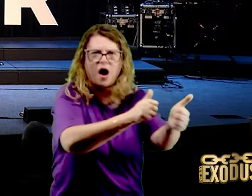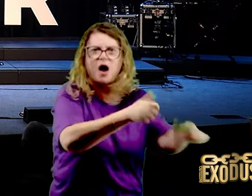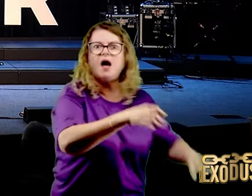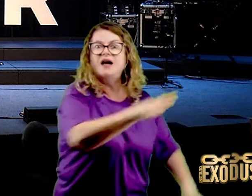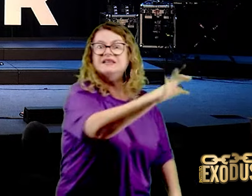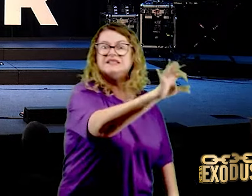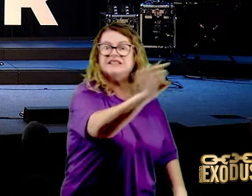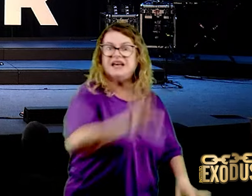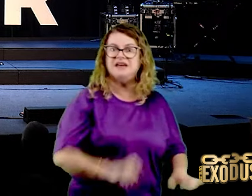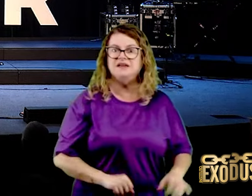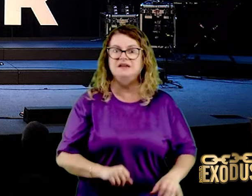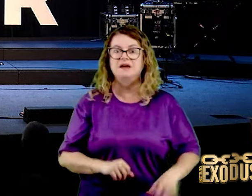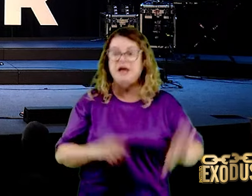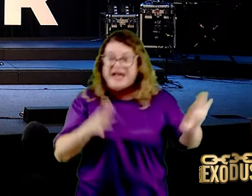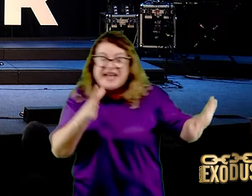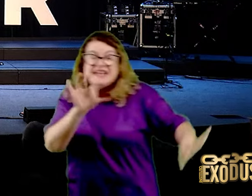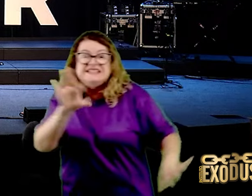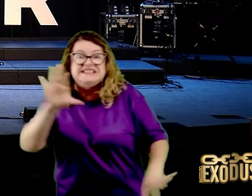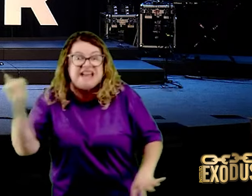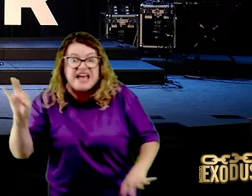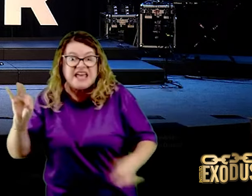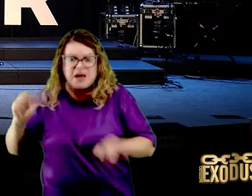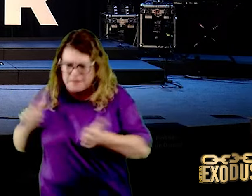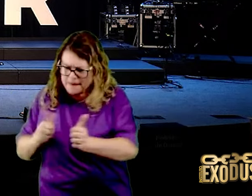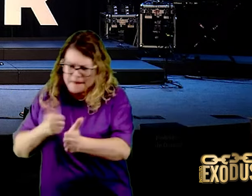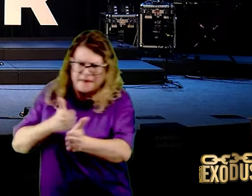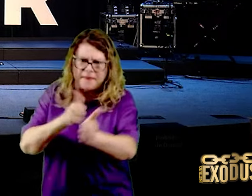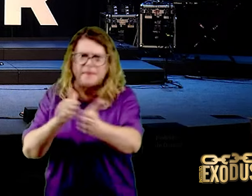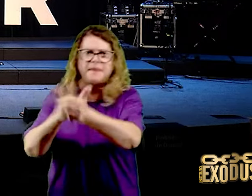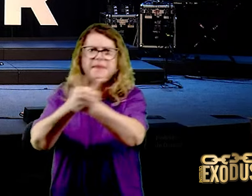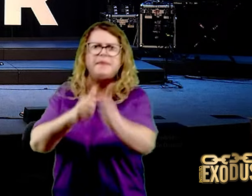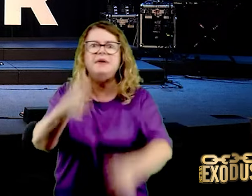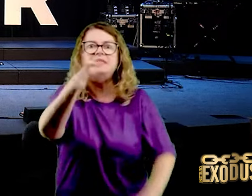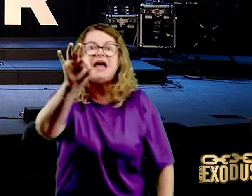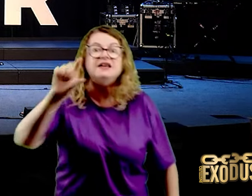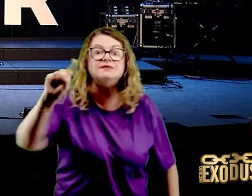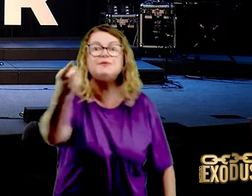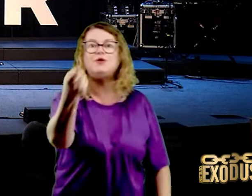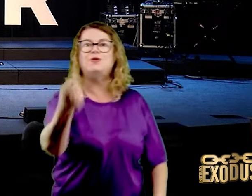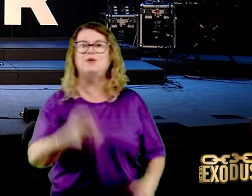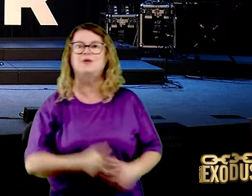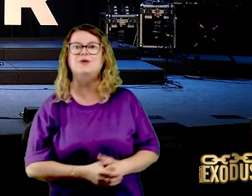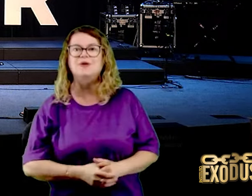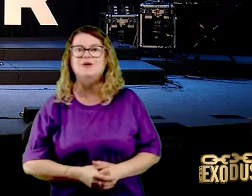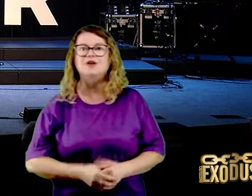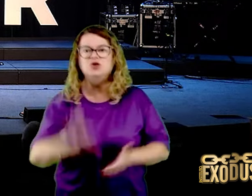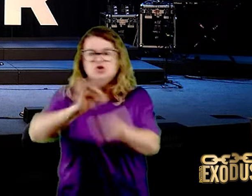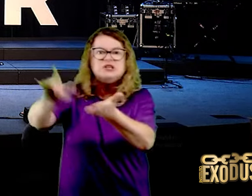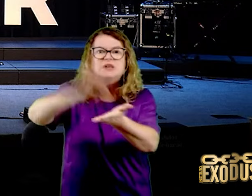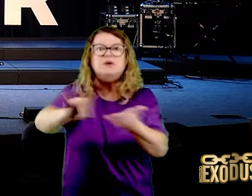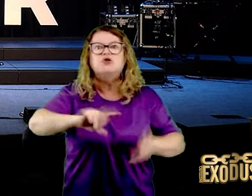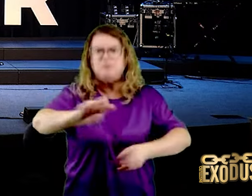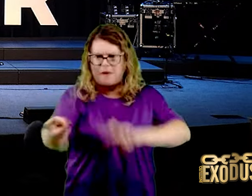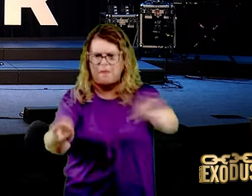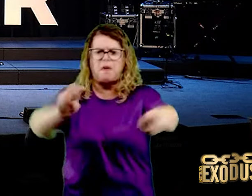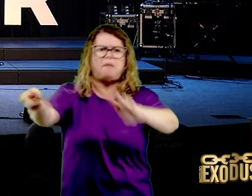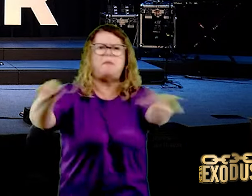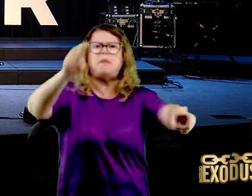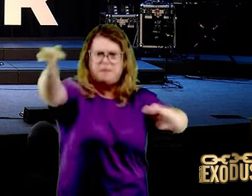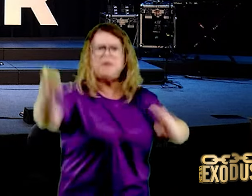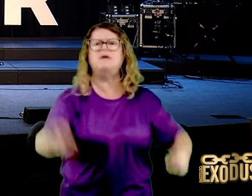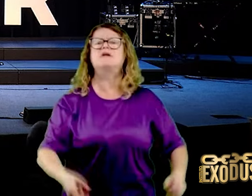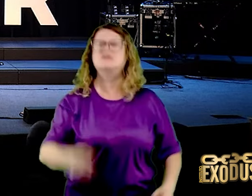mil. E os vossos inimigos cairão sob vossa espada. Não existe